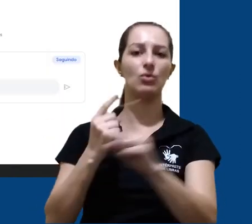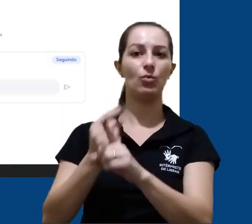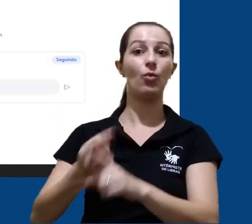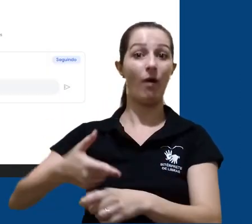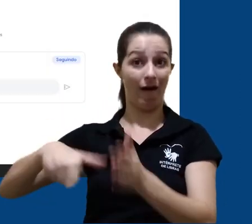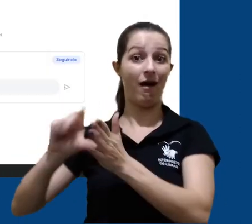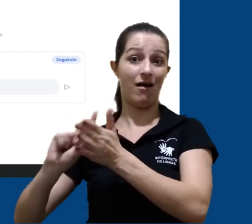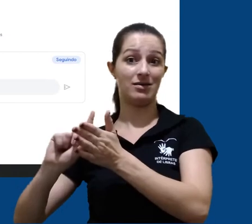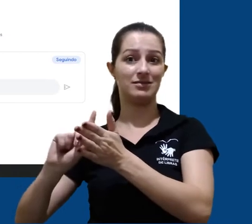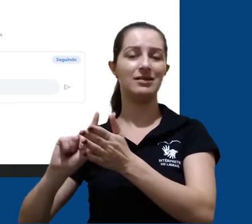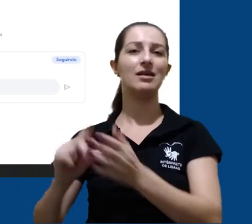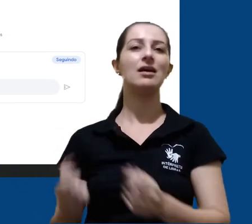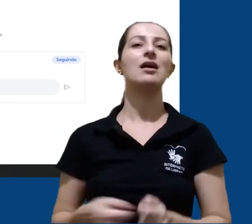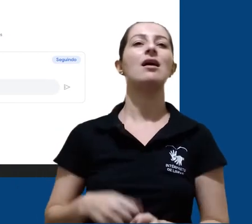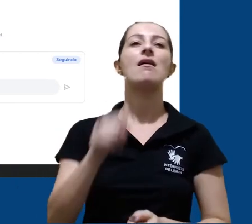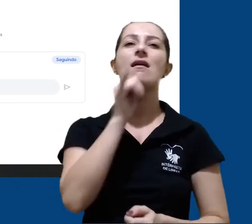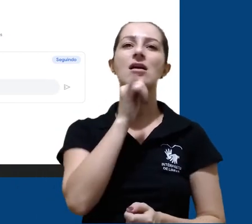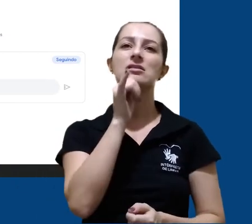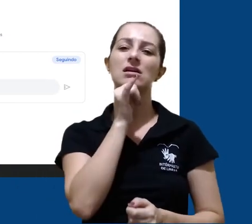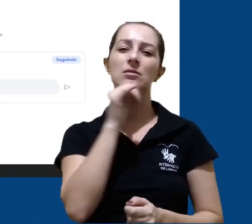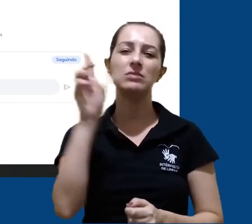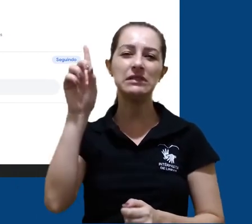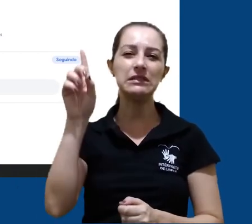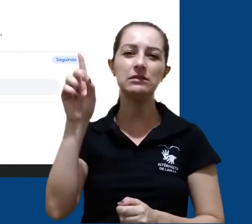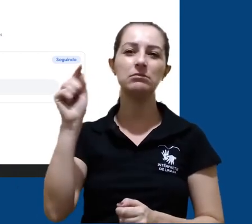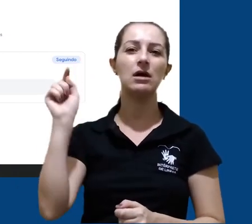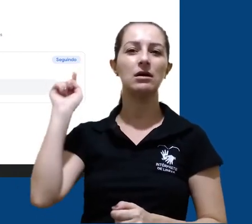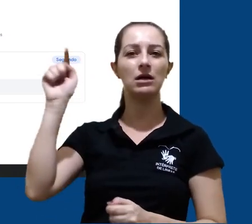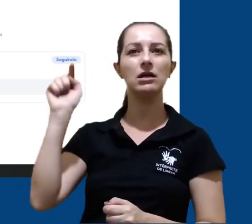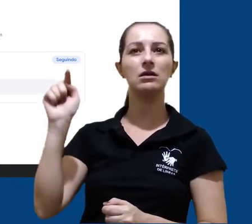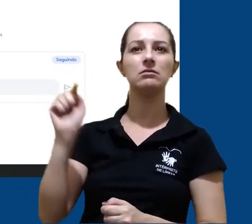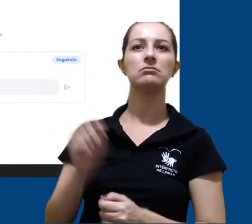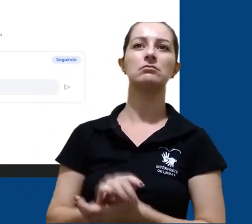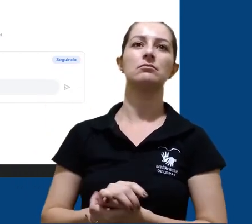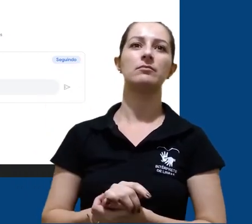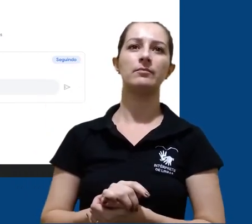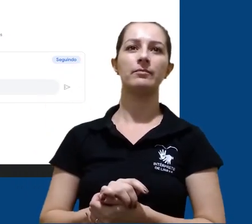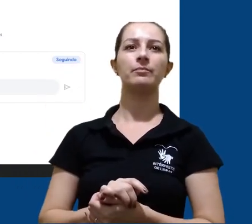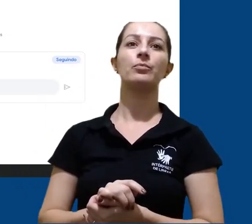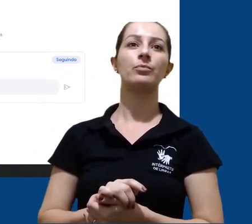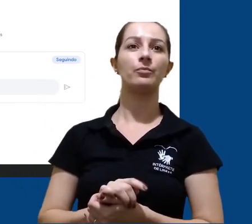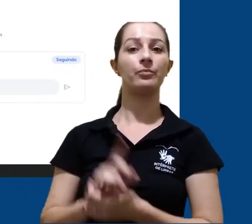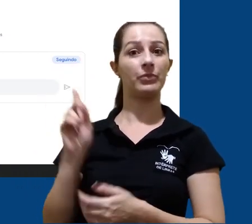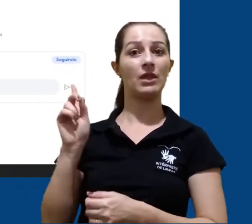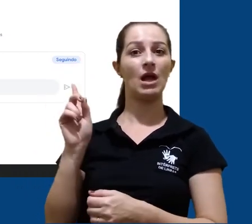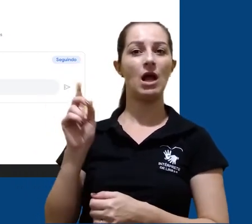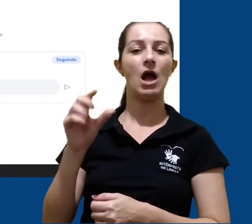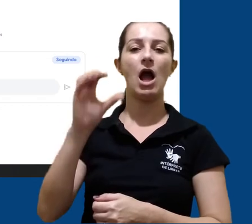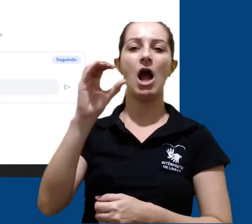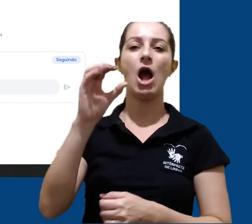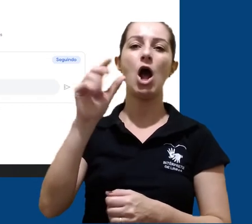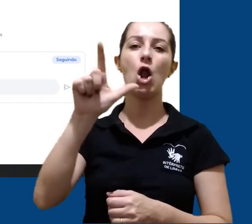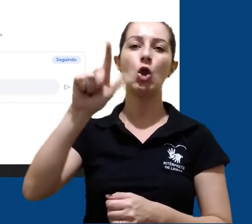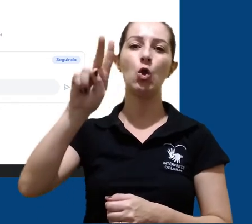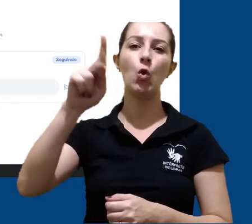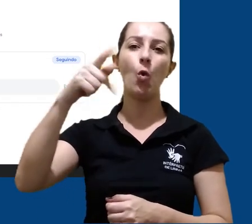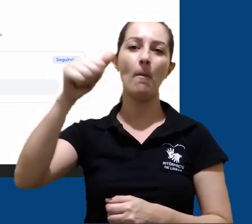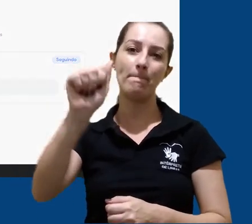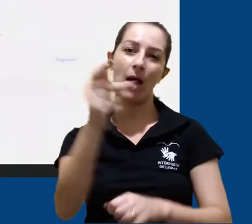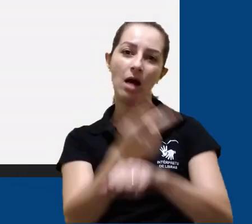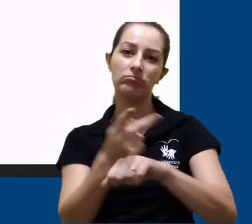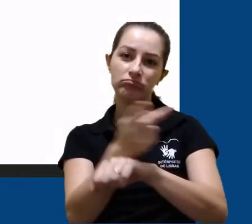isso, clicamos no primeiro ícone do lado direito na parte superior da nossa tela, na lupa de pesquisa.